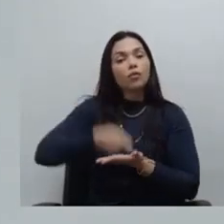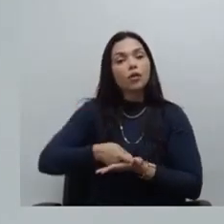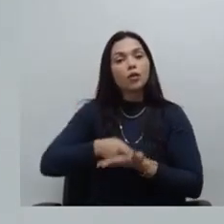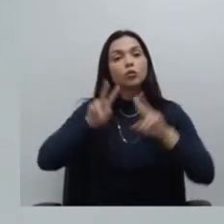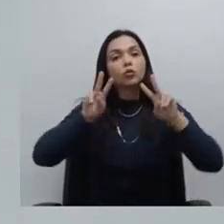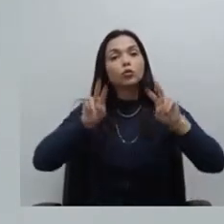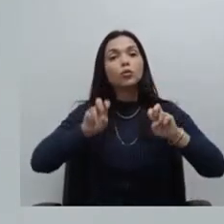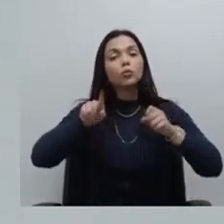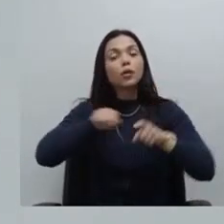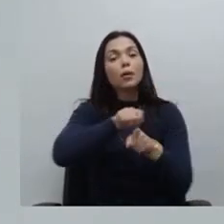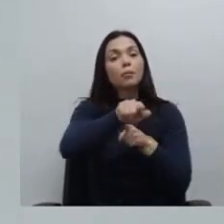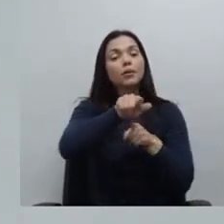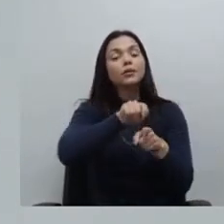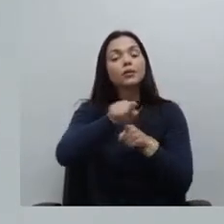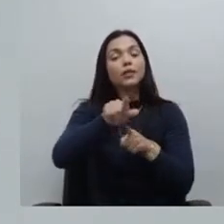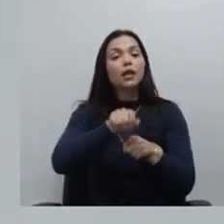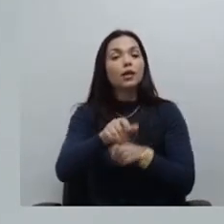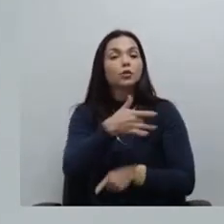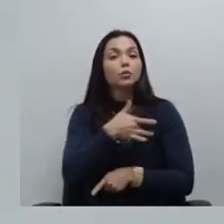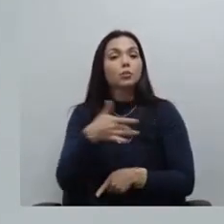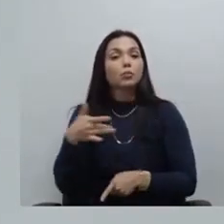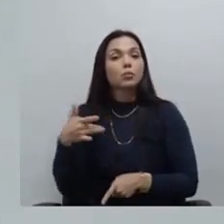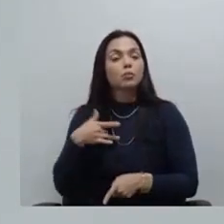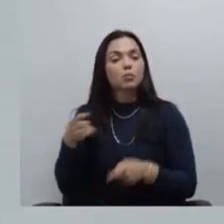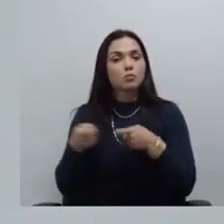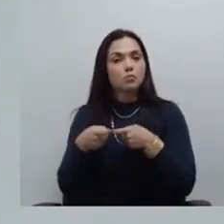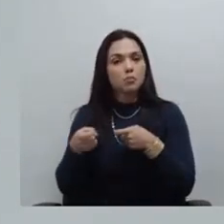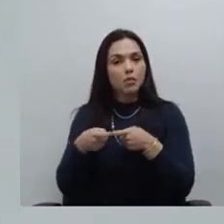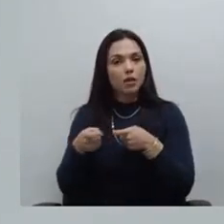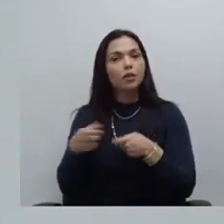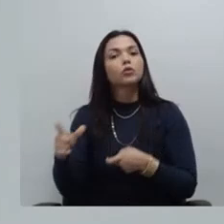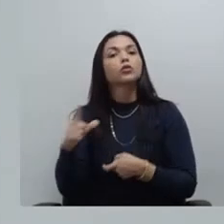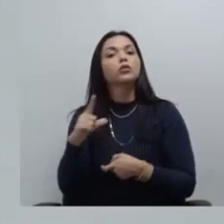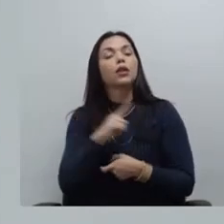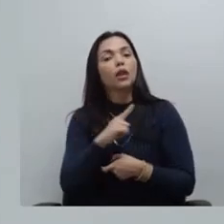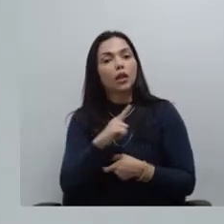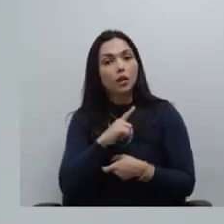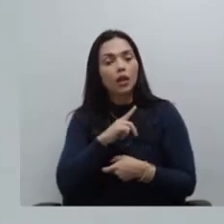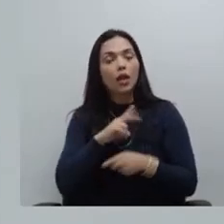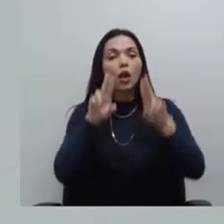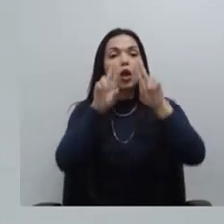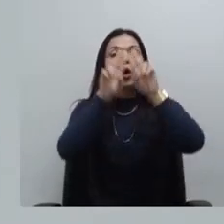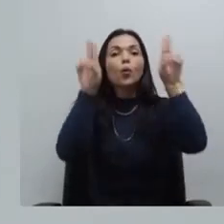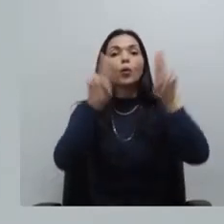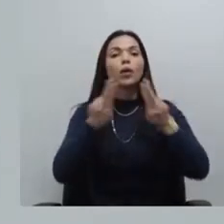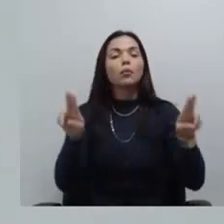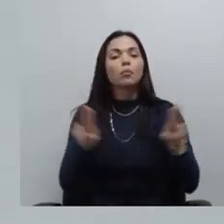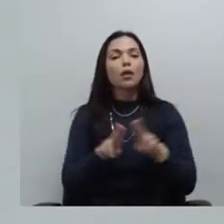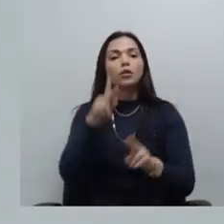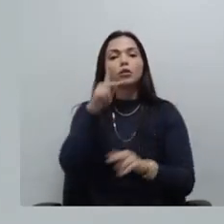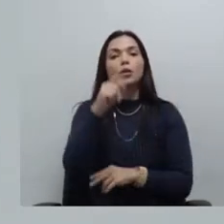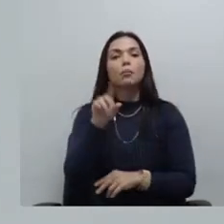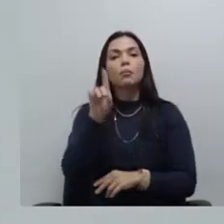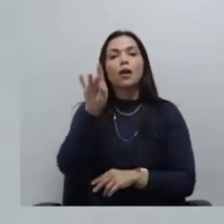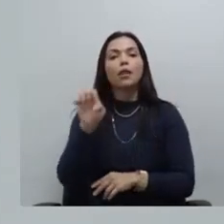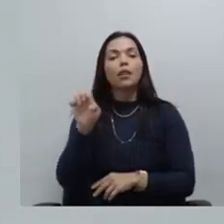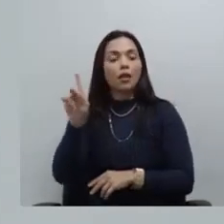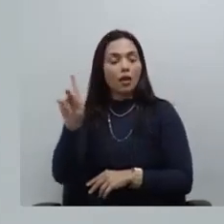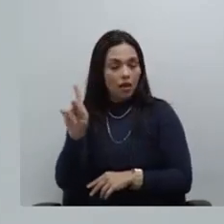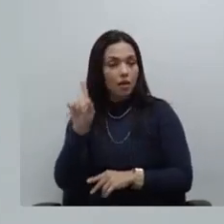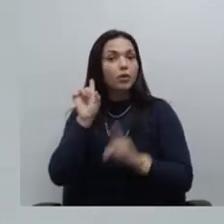mensalidade dos planos de saúde daqueles que têm o plano de saúde Unimed a PADEP exclusivamente desses